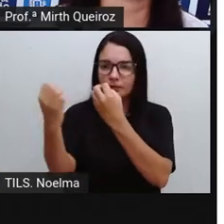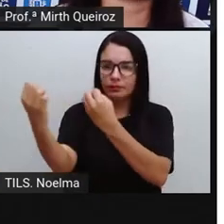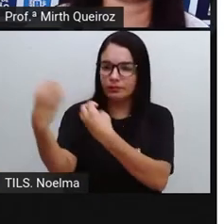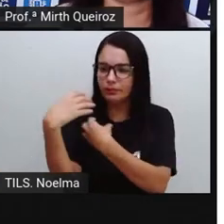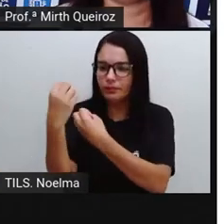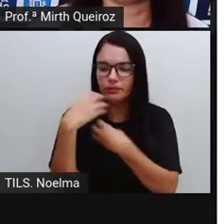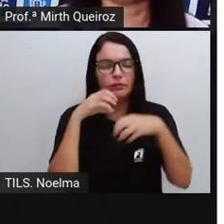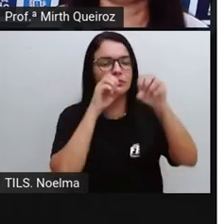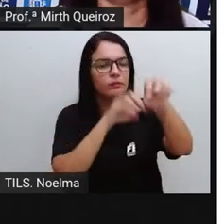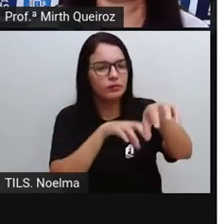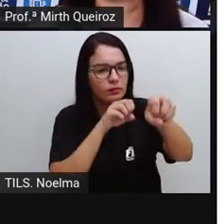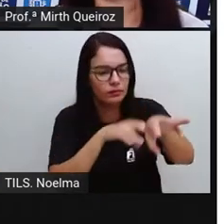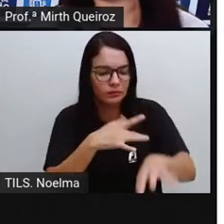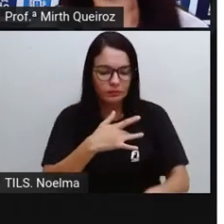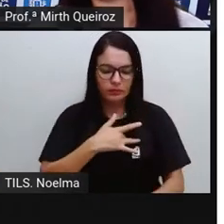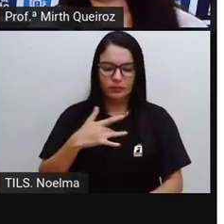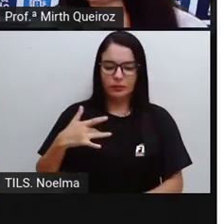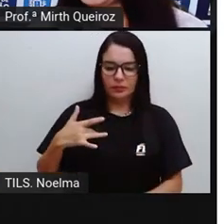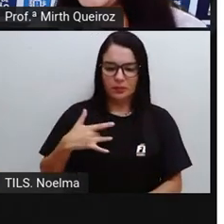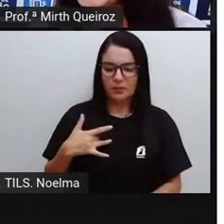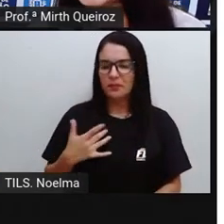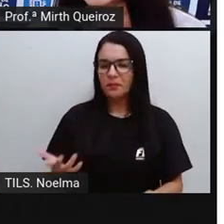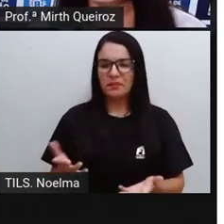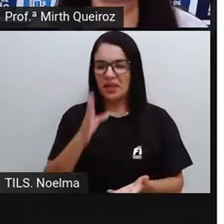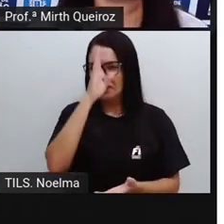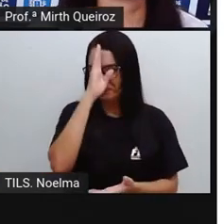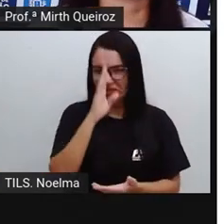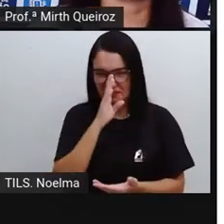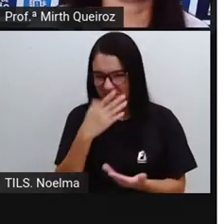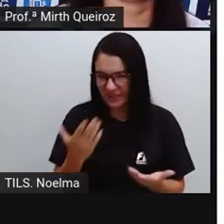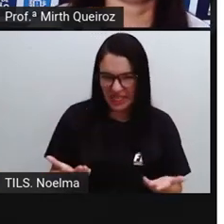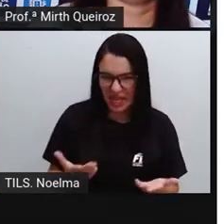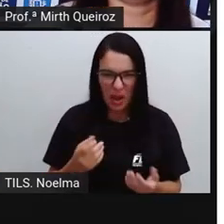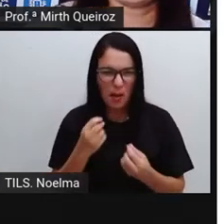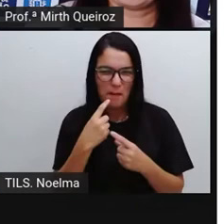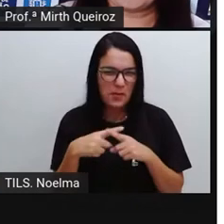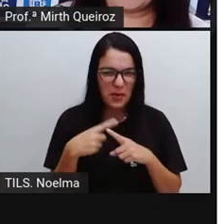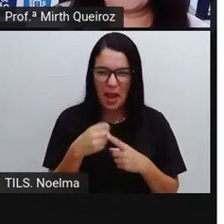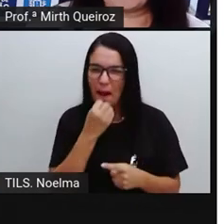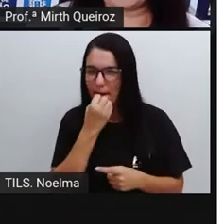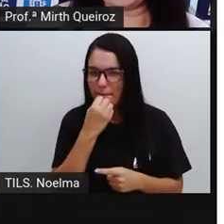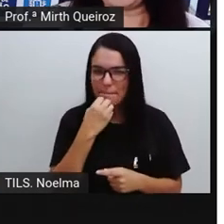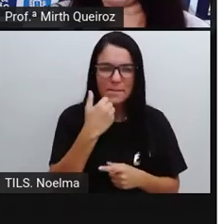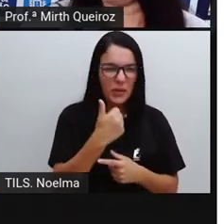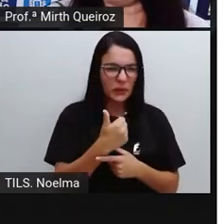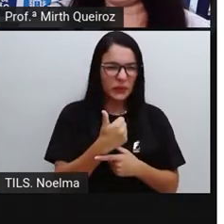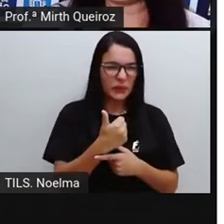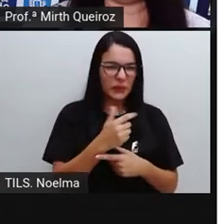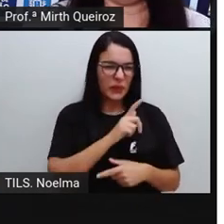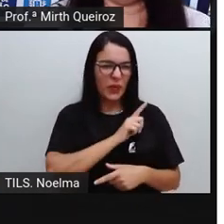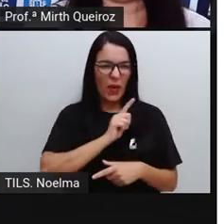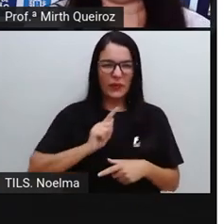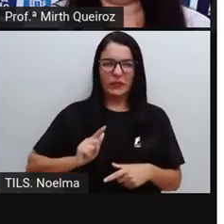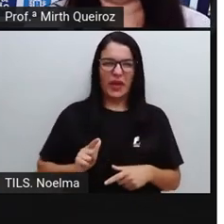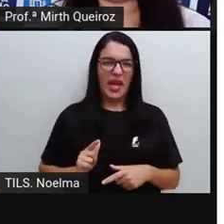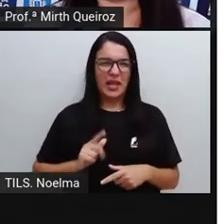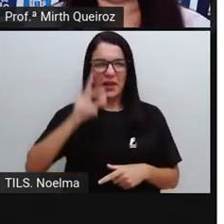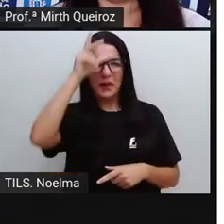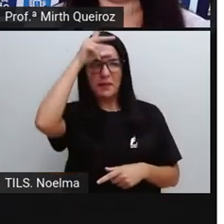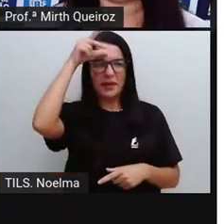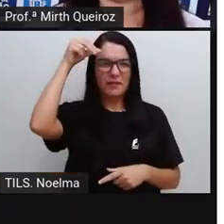Não nos dá saúde Não nos dá segurança Não nos dá A vivência De viver